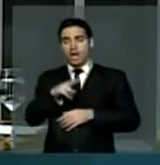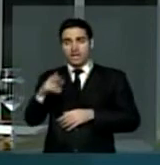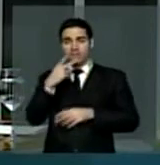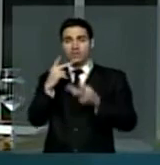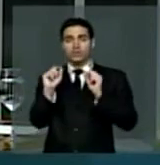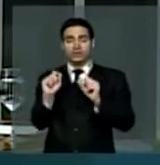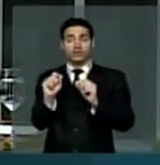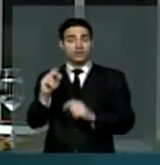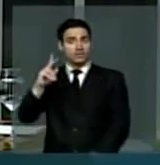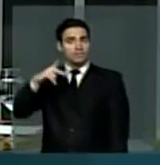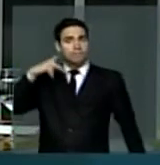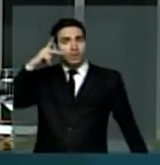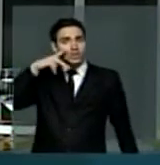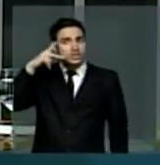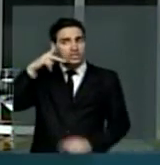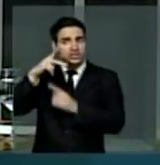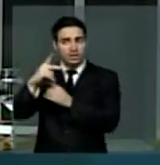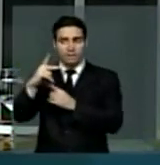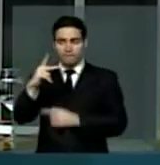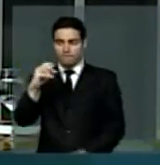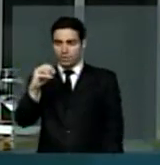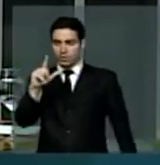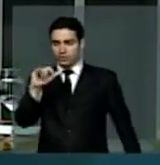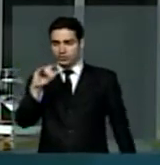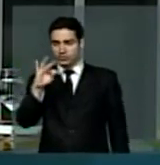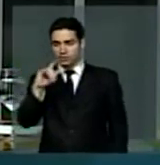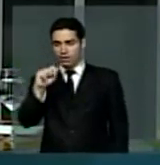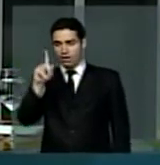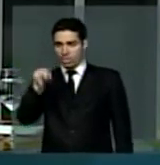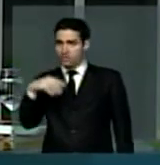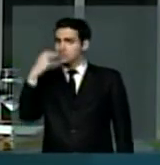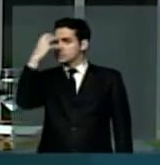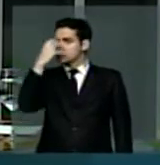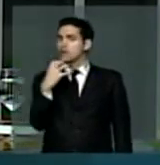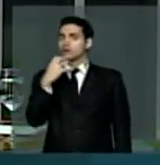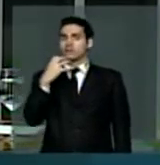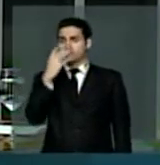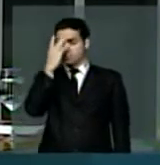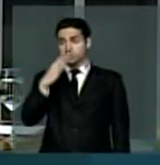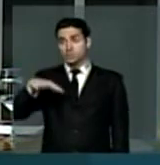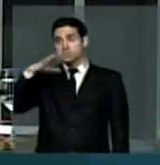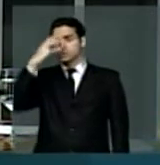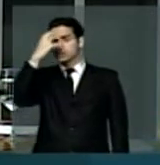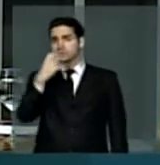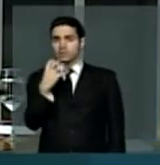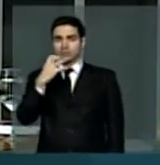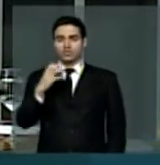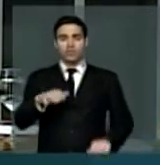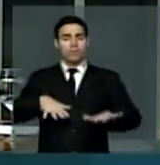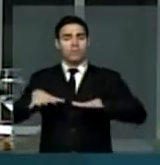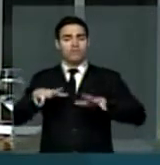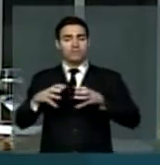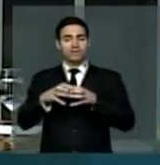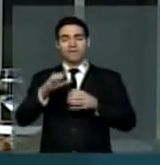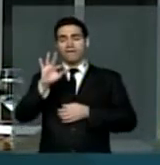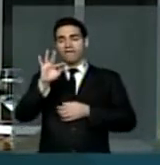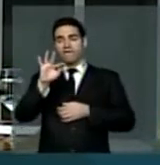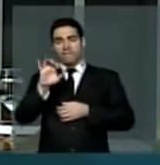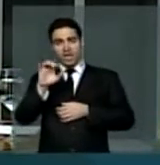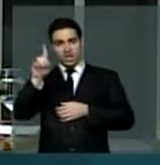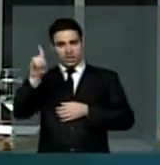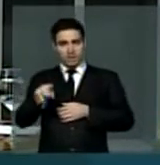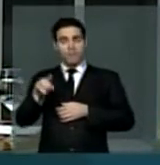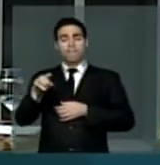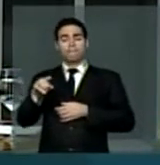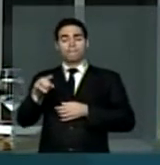política é coisa séria e para pessoas sérias o movimento fé e política em nossa região